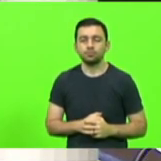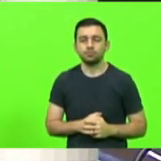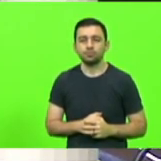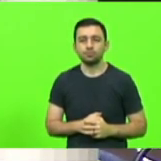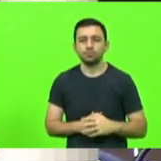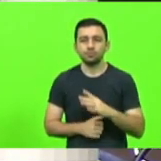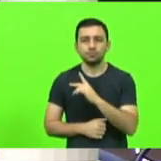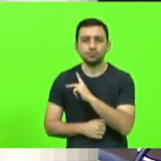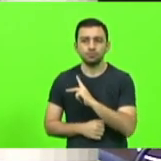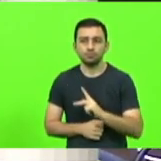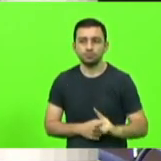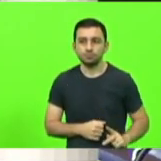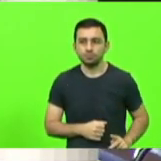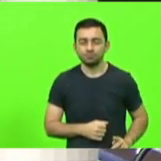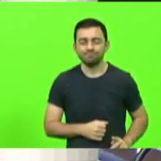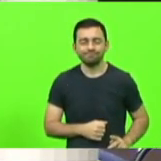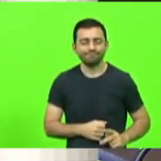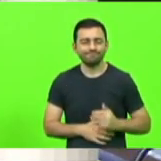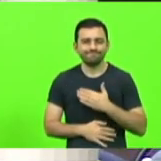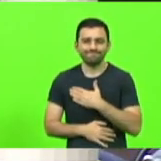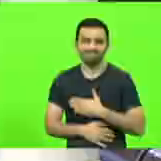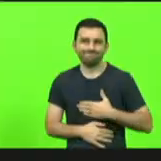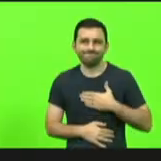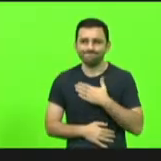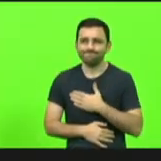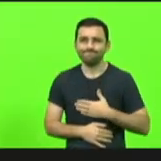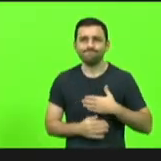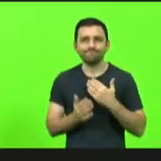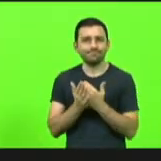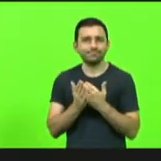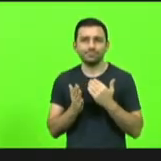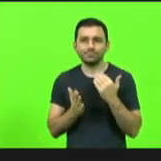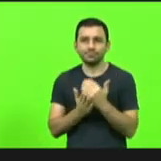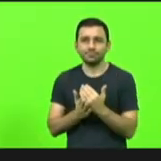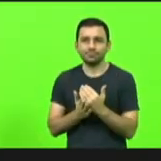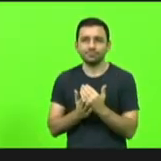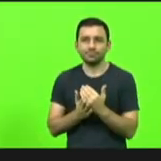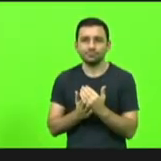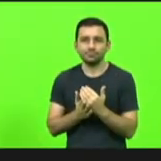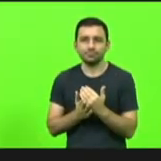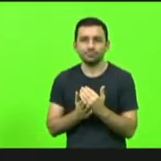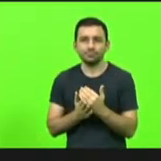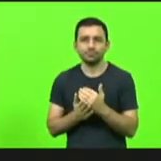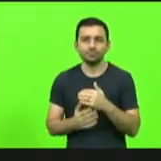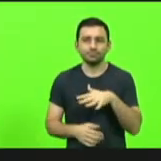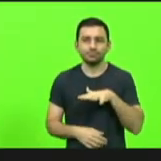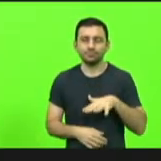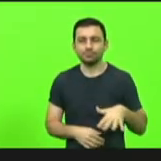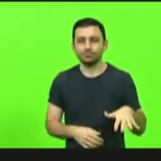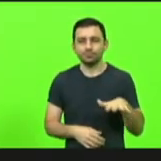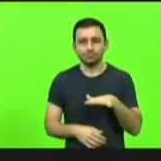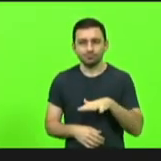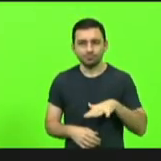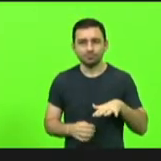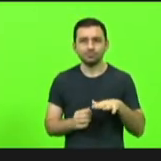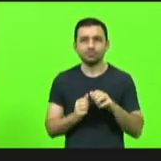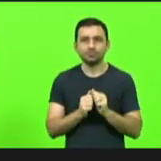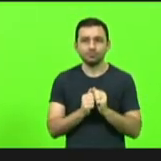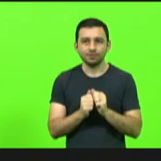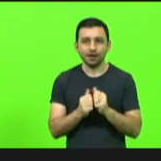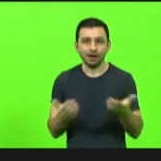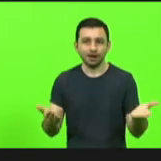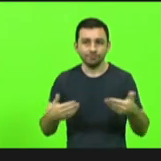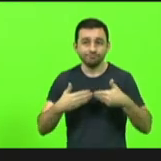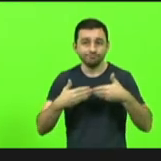Presidente, é um prazer muito grande a gente poder estar nesse momento fazendo e abrindo